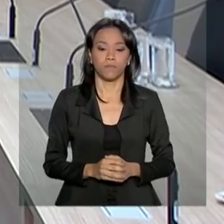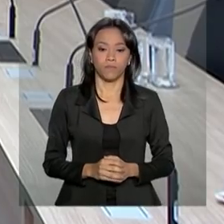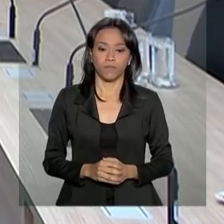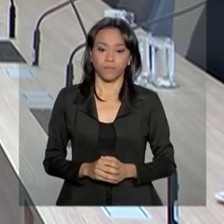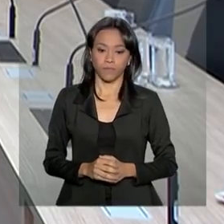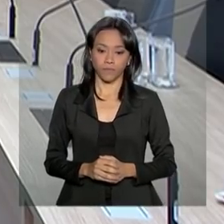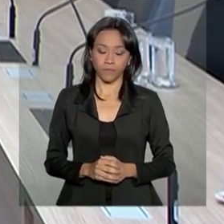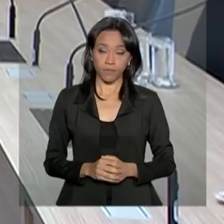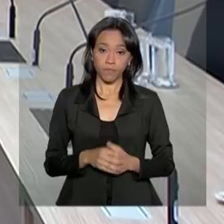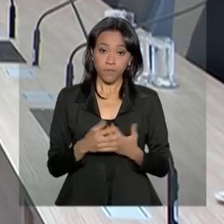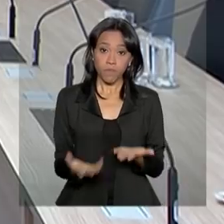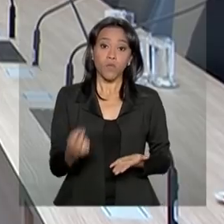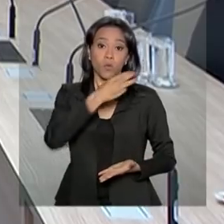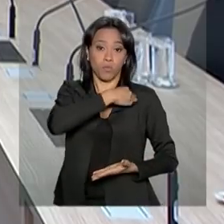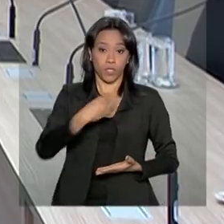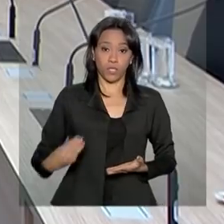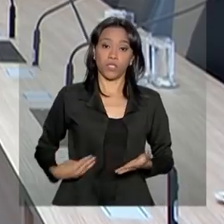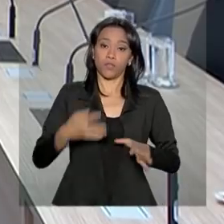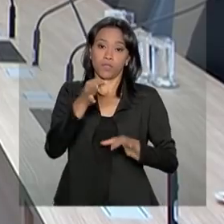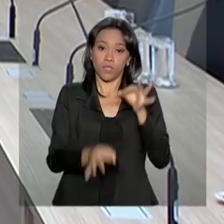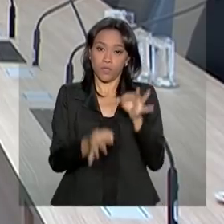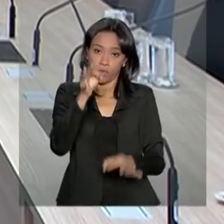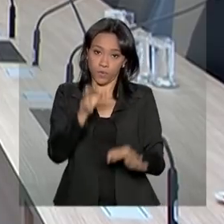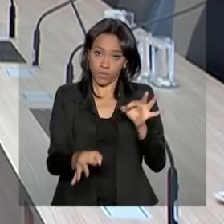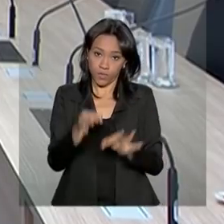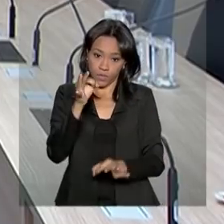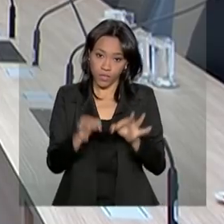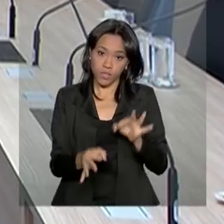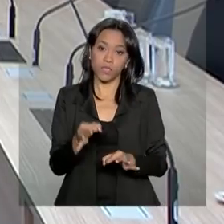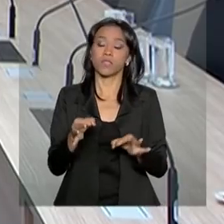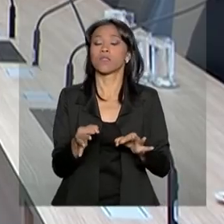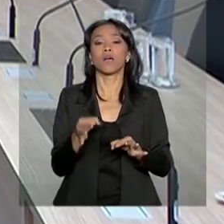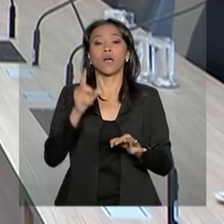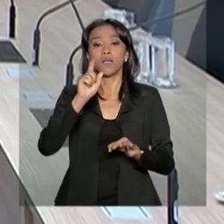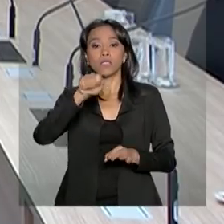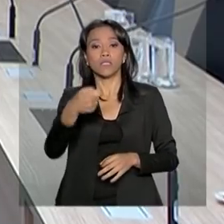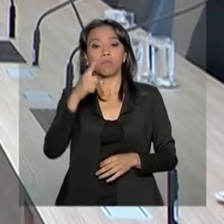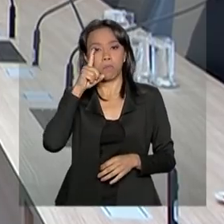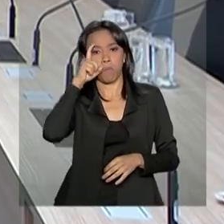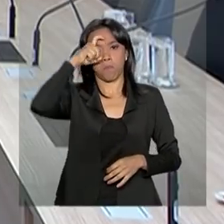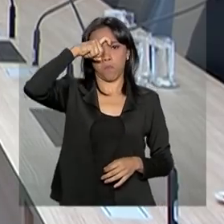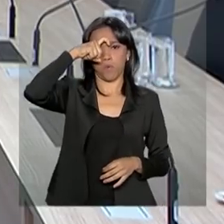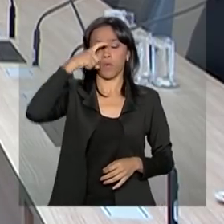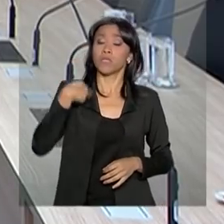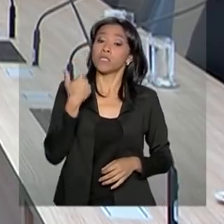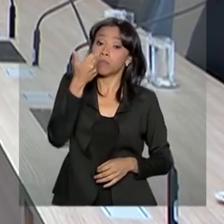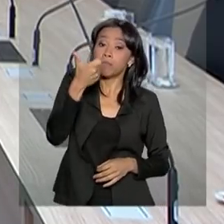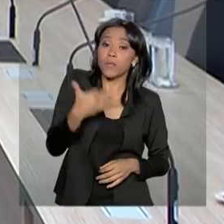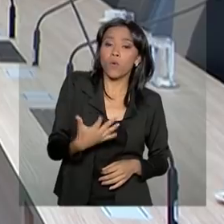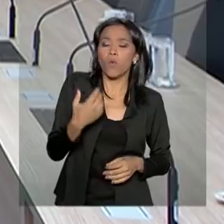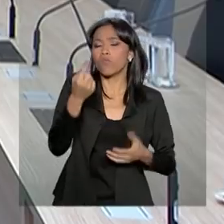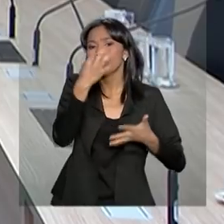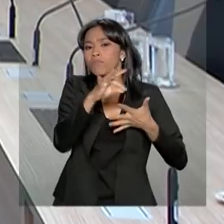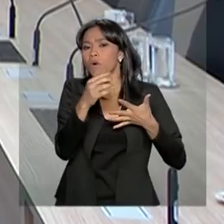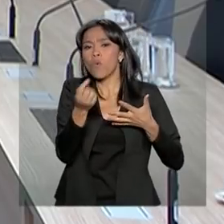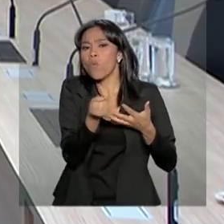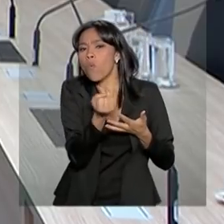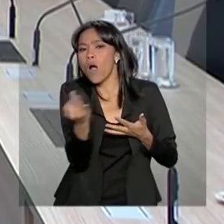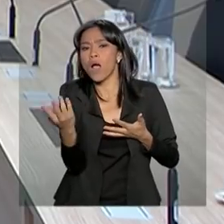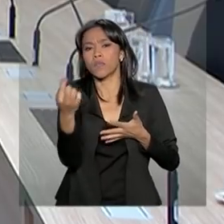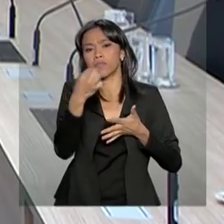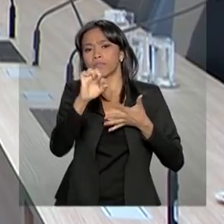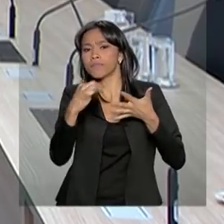O ministro da Justiça e Segurança Pública, Sérgio Moro, explicou quais ações serão feitas para